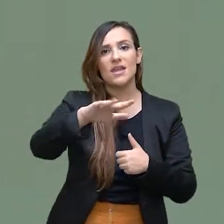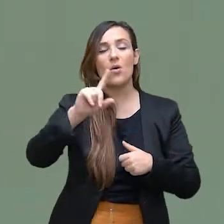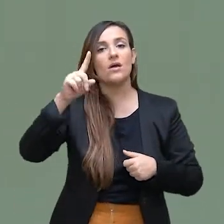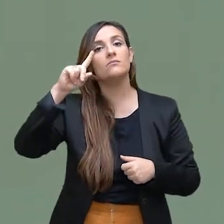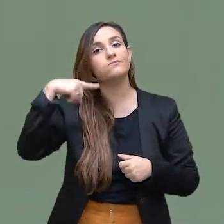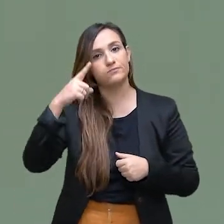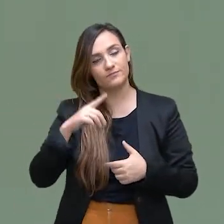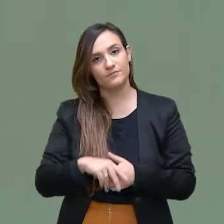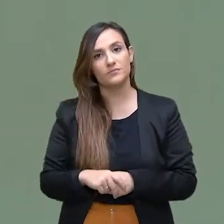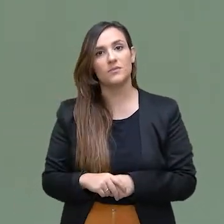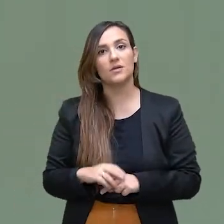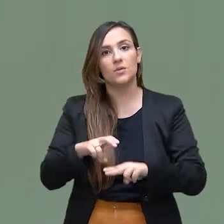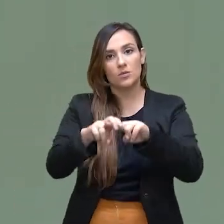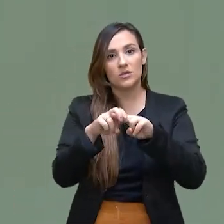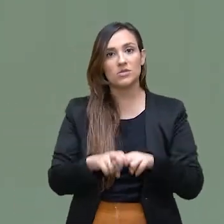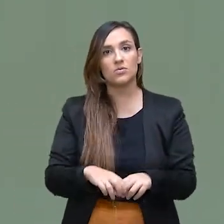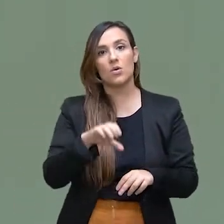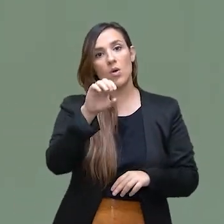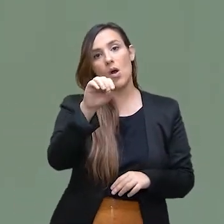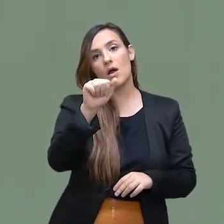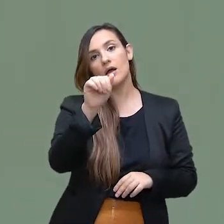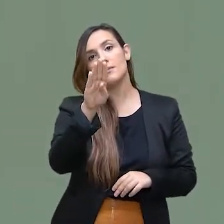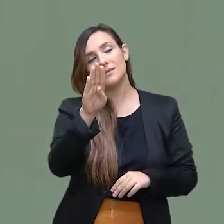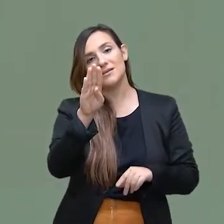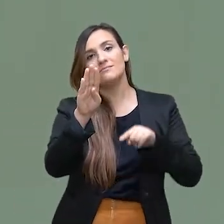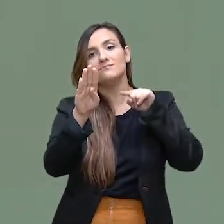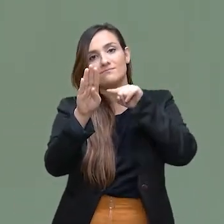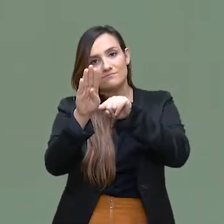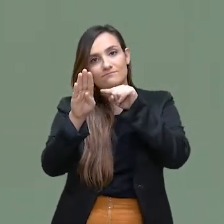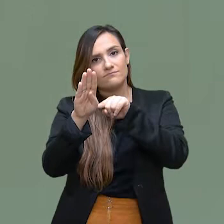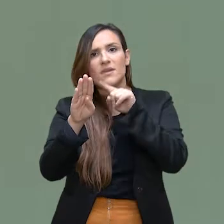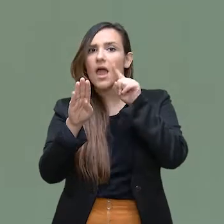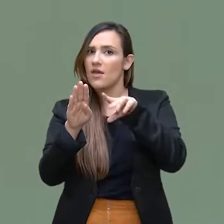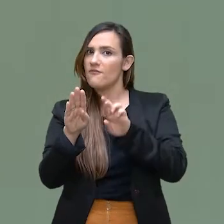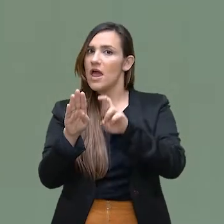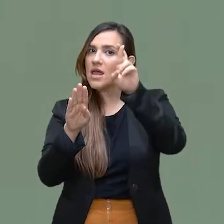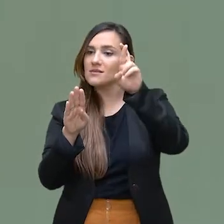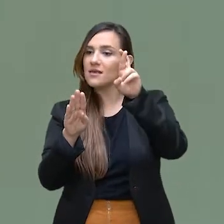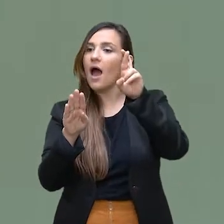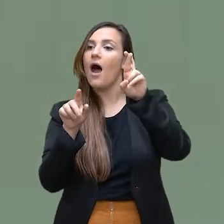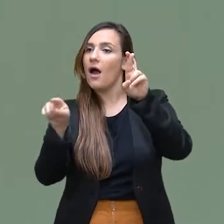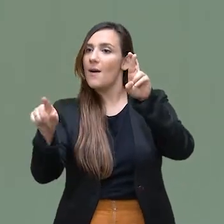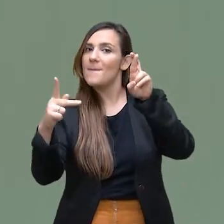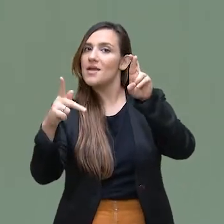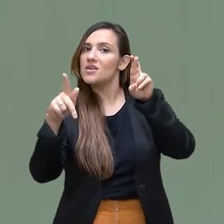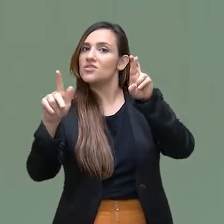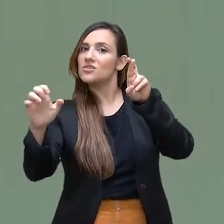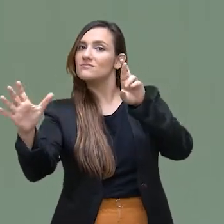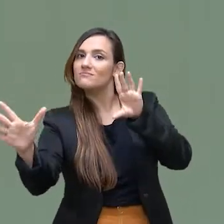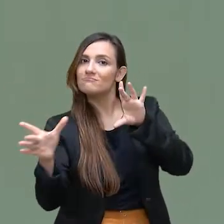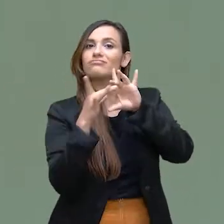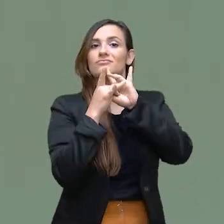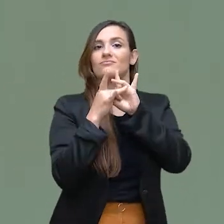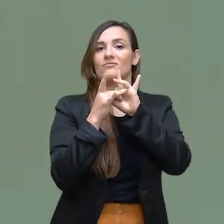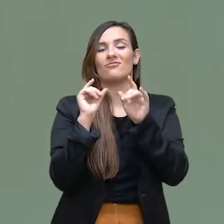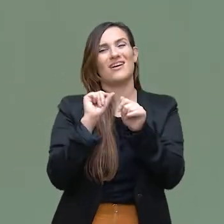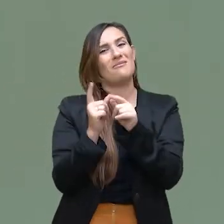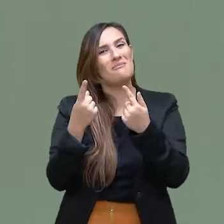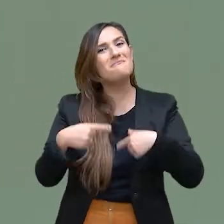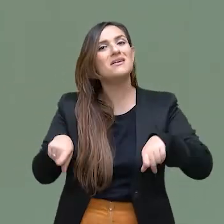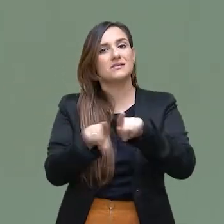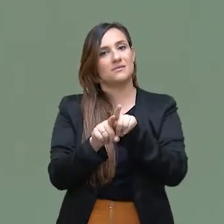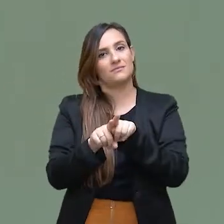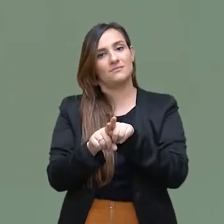dentro da casa maior que é a Ordem dos Advogados do Brasil, a PGE interage muito. Por quê? São diversas as parcerias que nós temos.